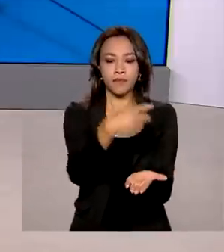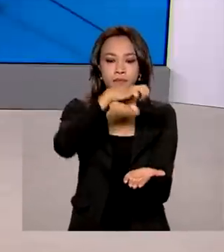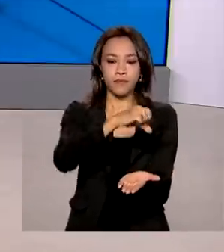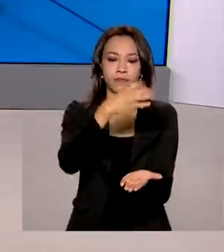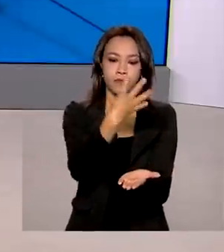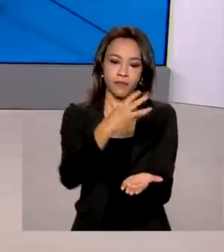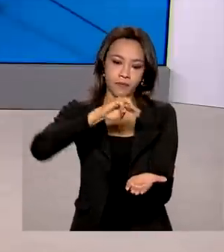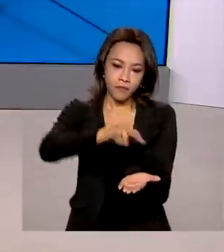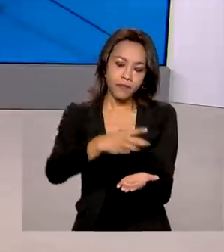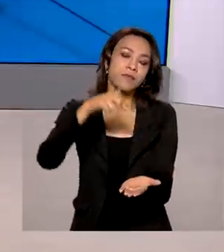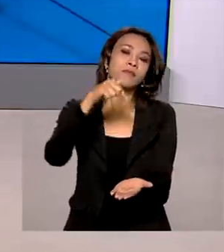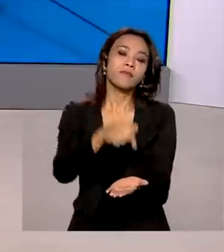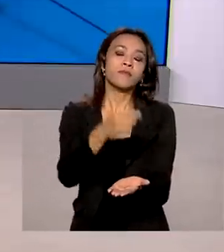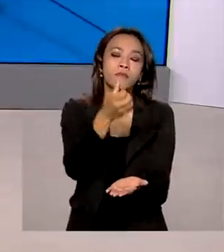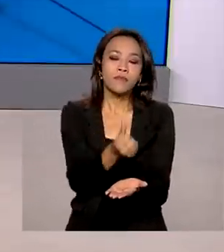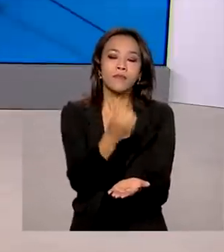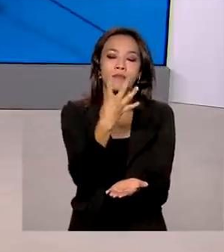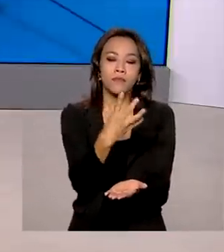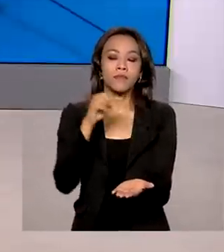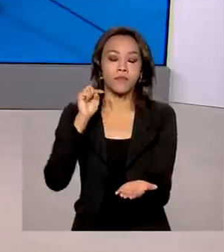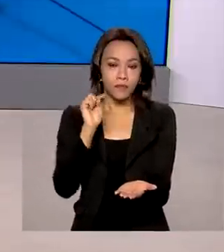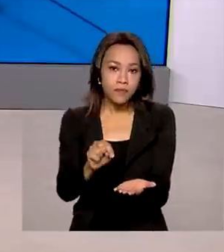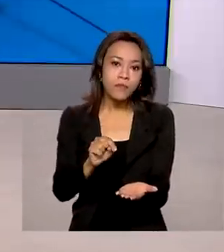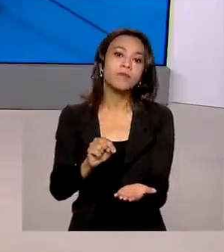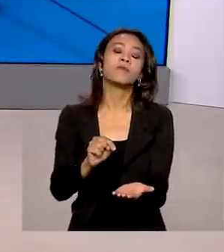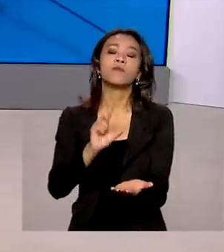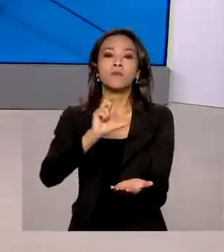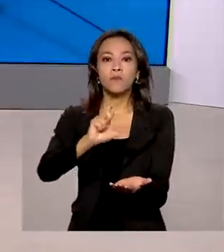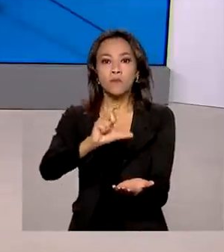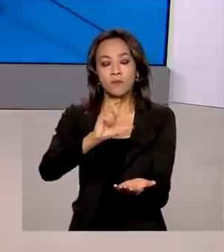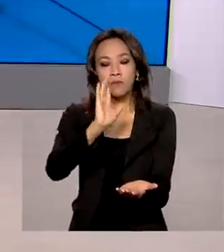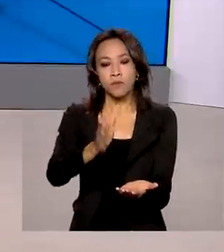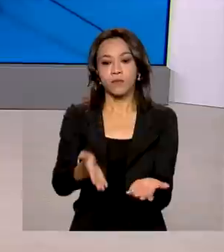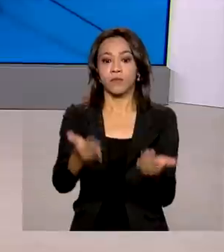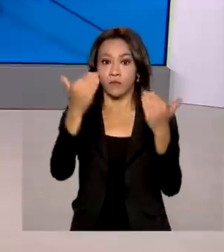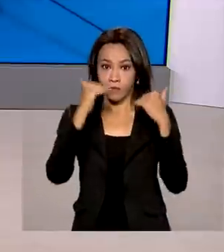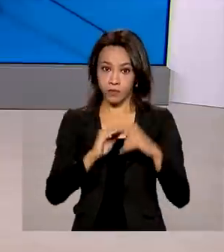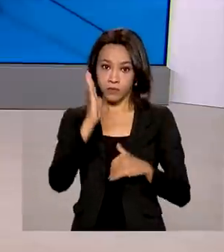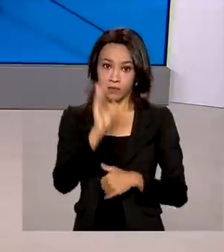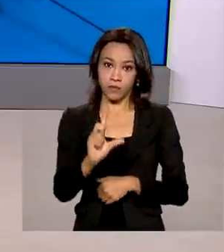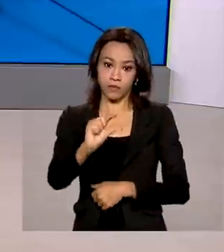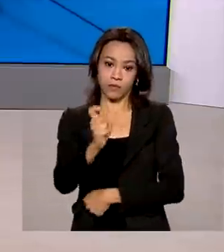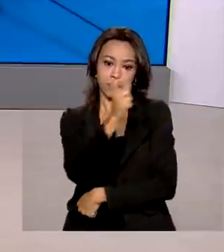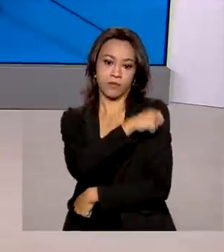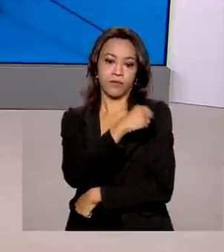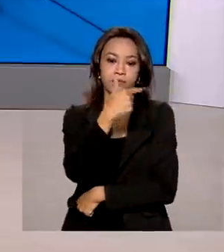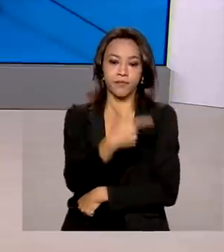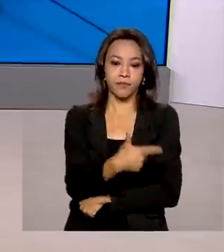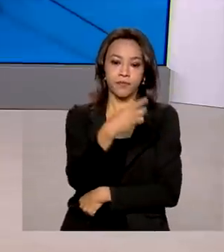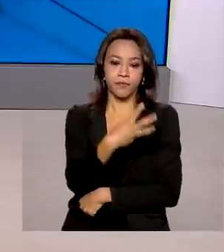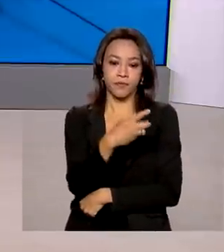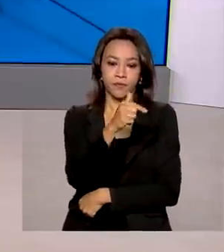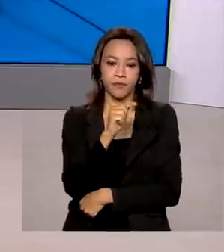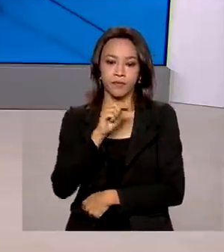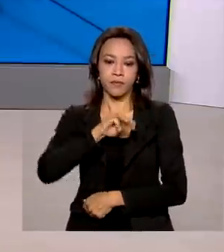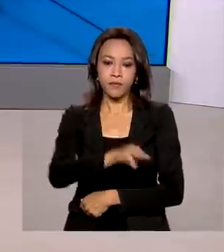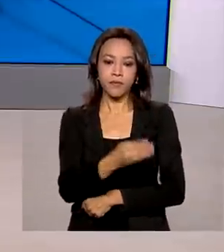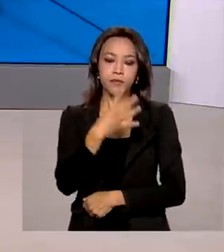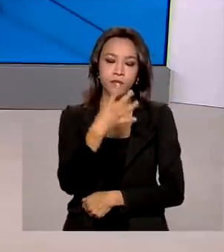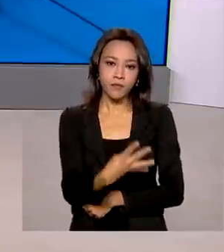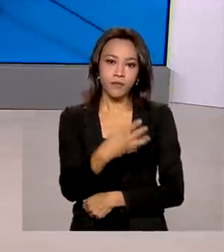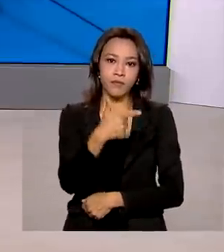milhões, 764 mil doses de vacinas. As doses aplicadas somam 237 milhões,